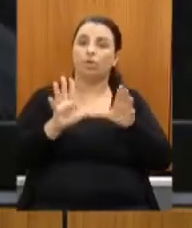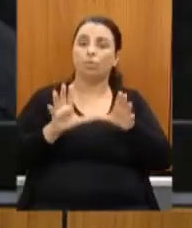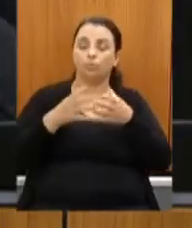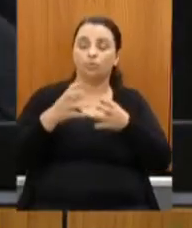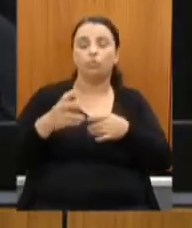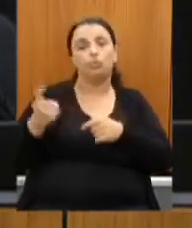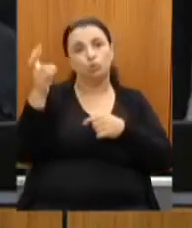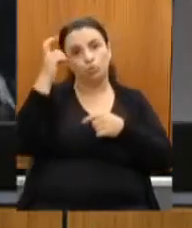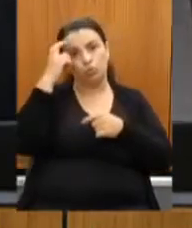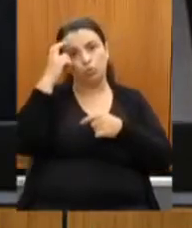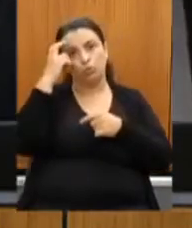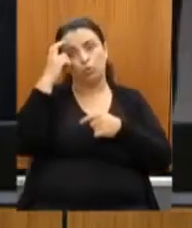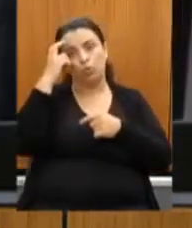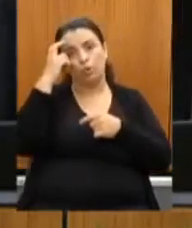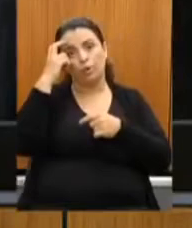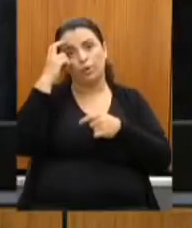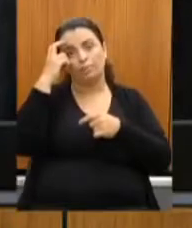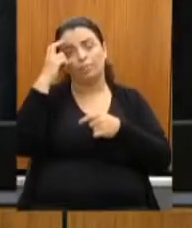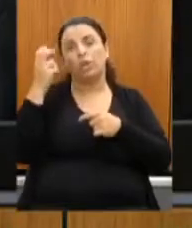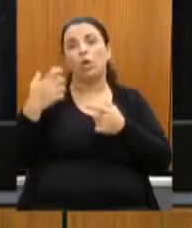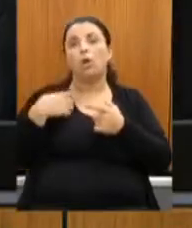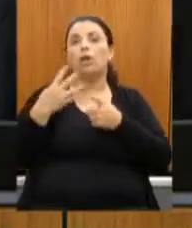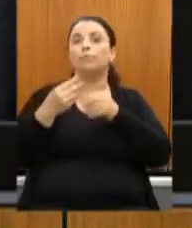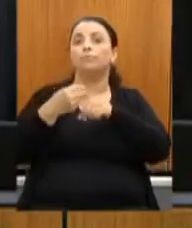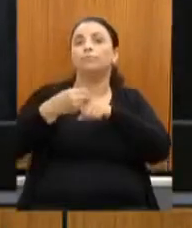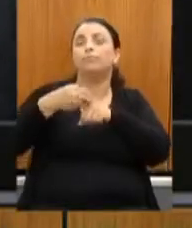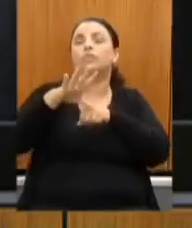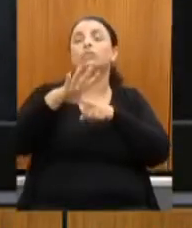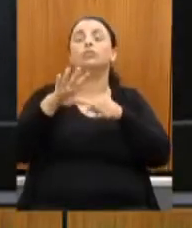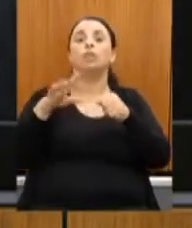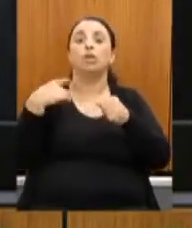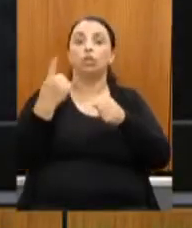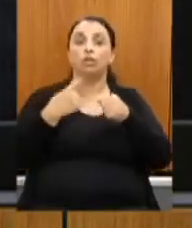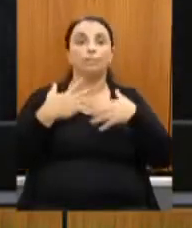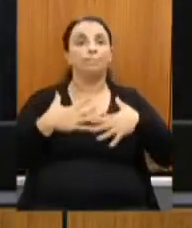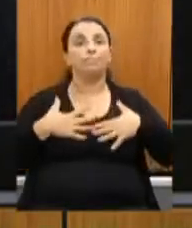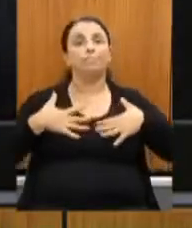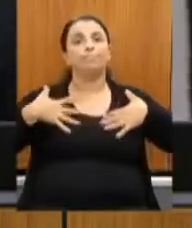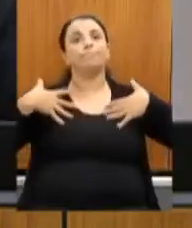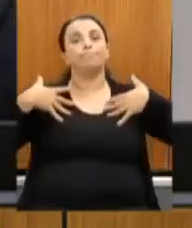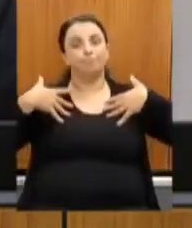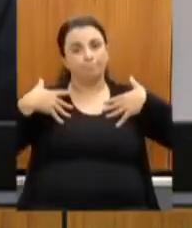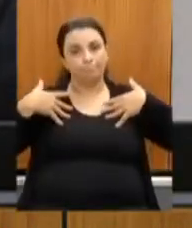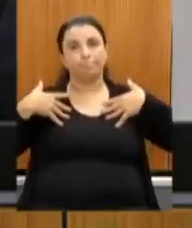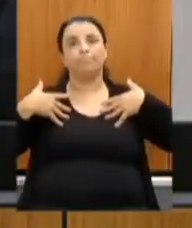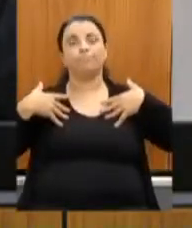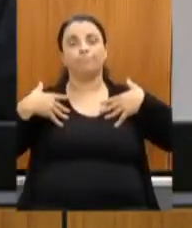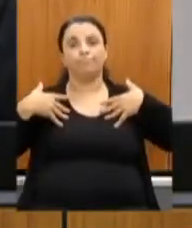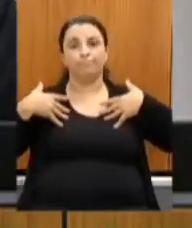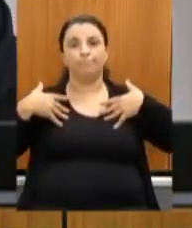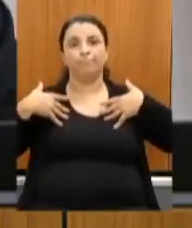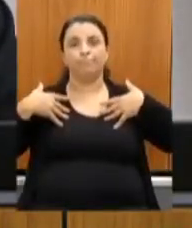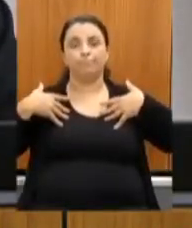secretário, dizer da nossa satisfação, através da Assembleia Legislativa,